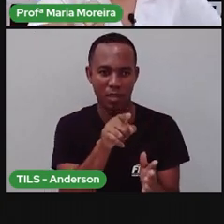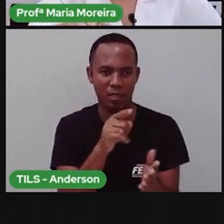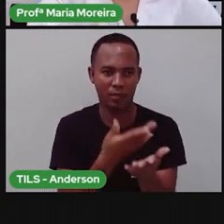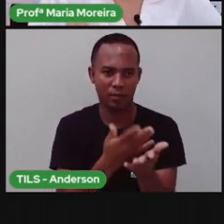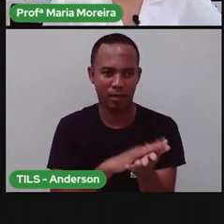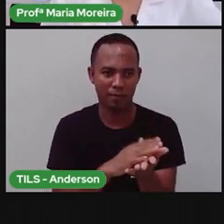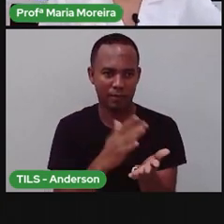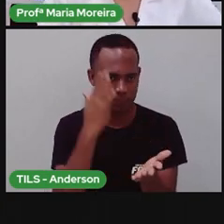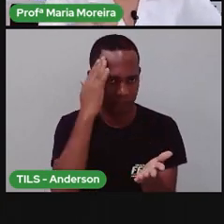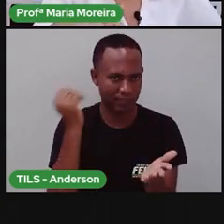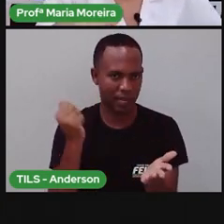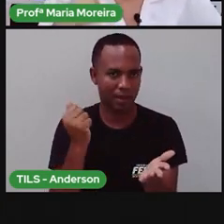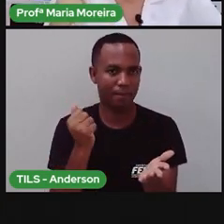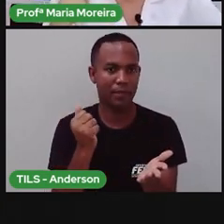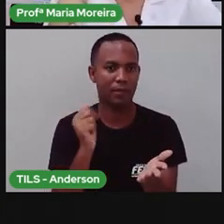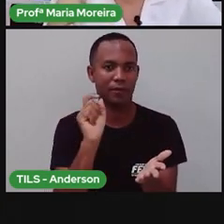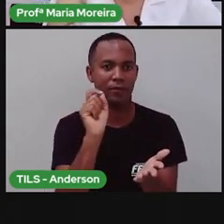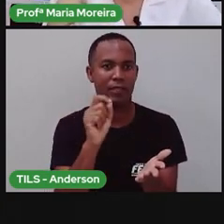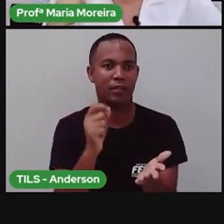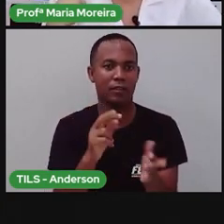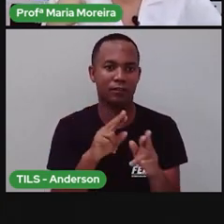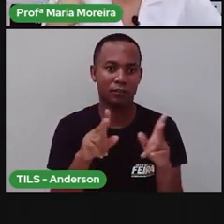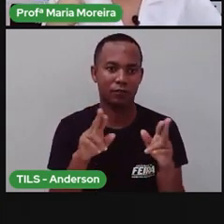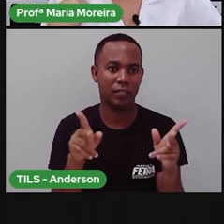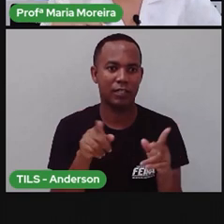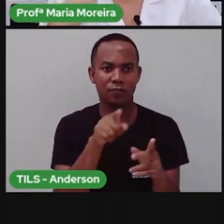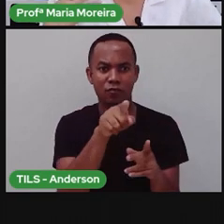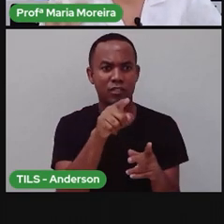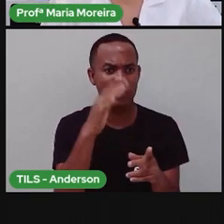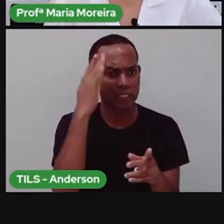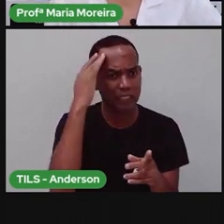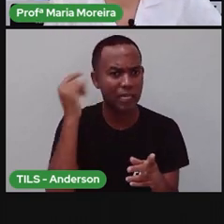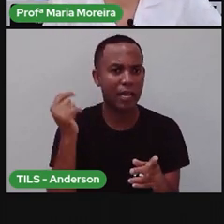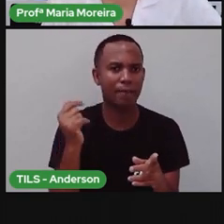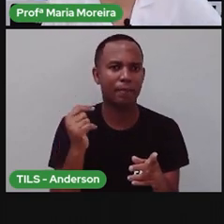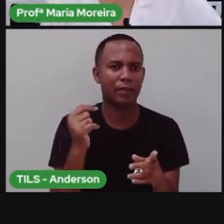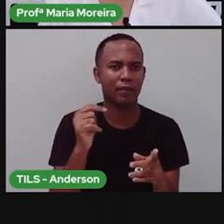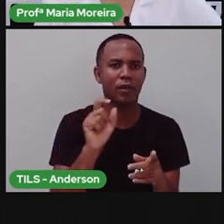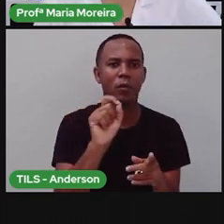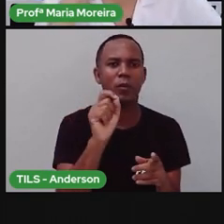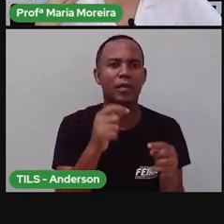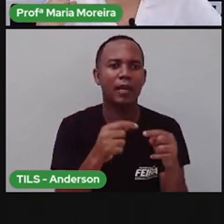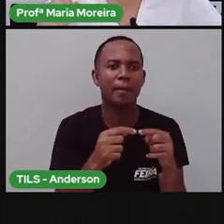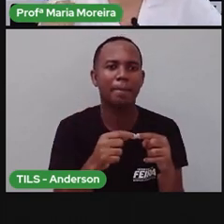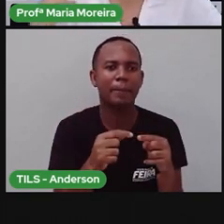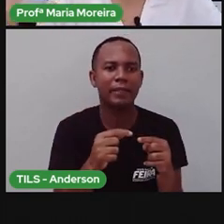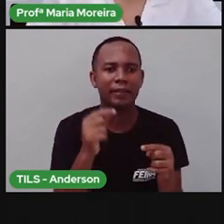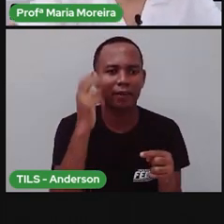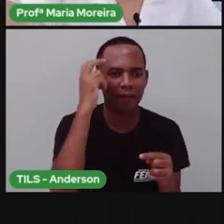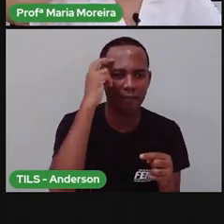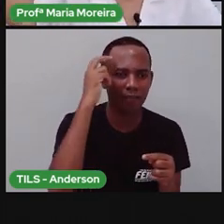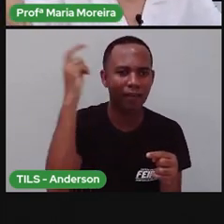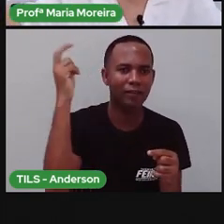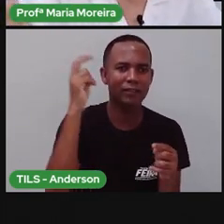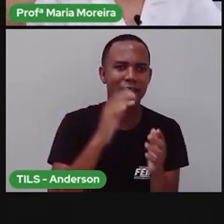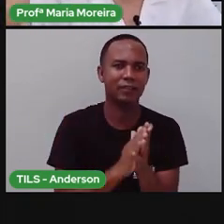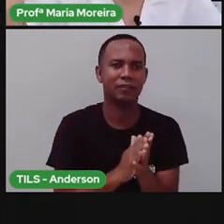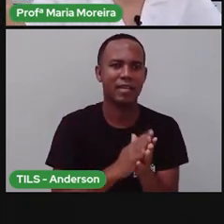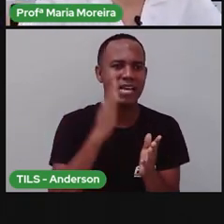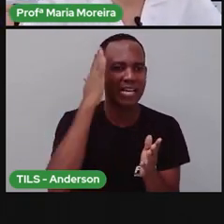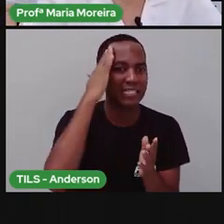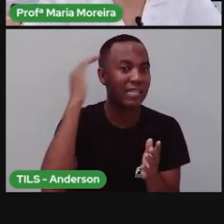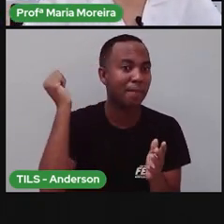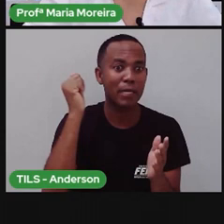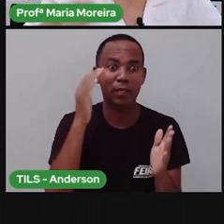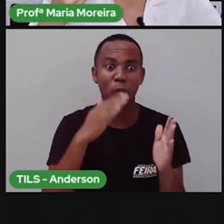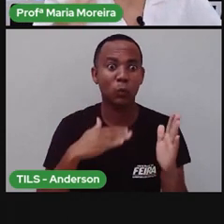você aí sabe coisas que provavelmente nem eu, nem Anderson sabemos. E isso é inteligência. Ser inteligente não é saber tudo sobre